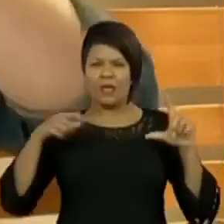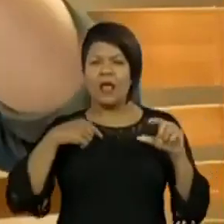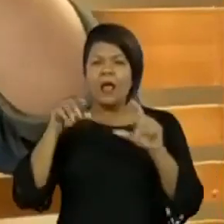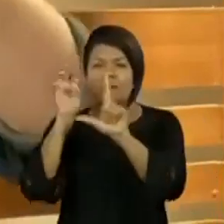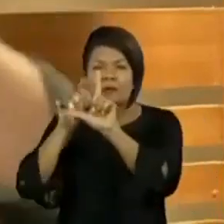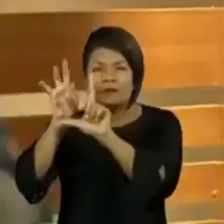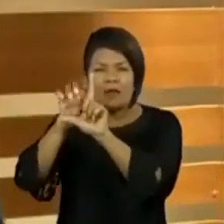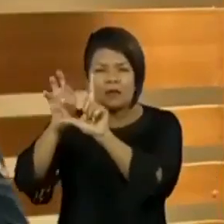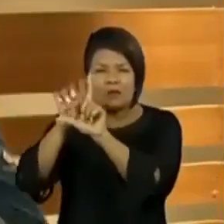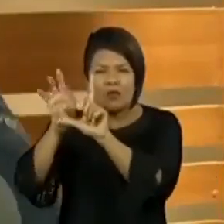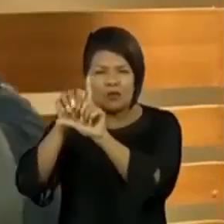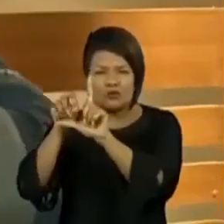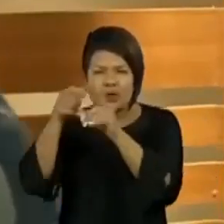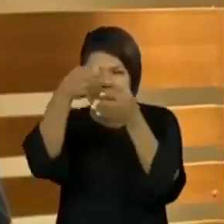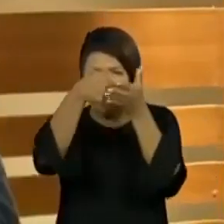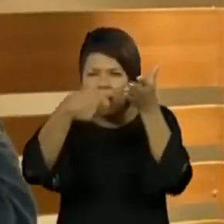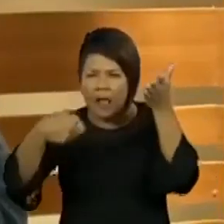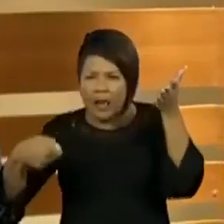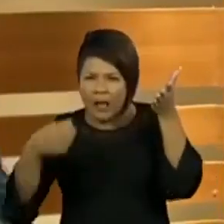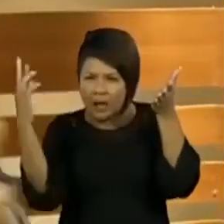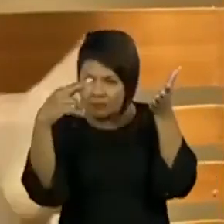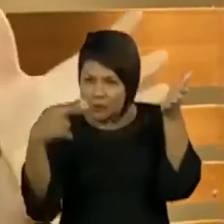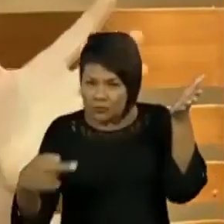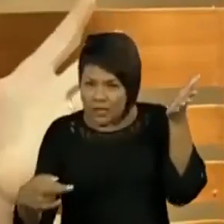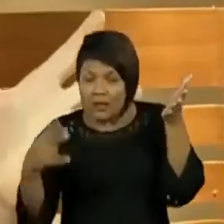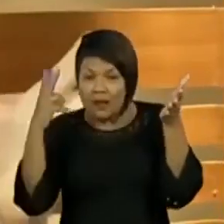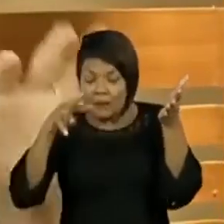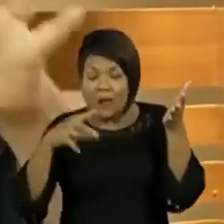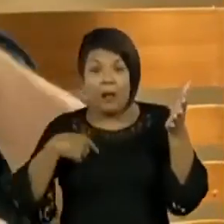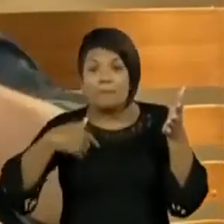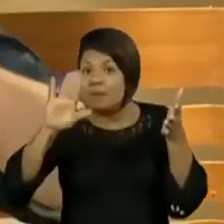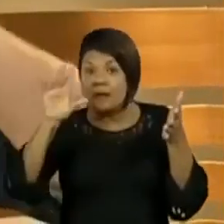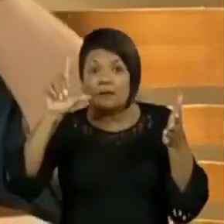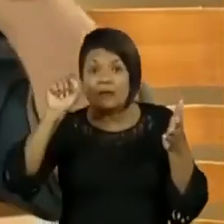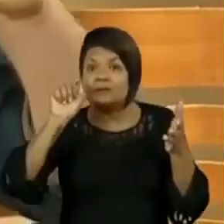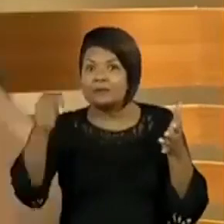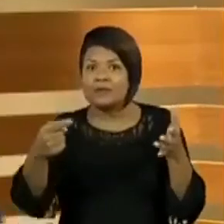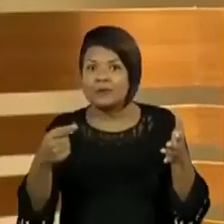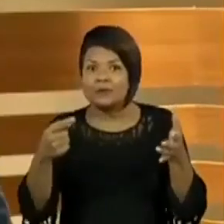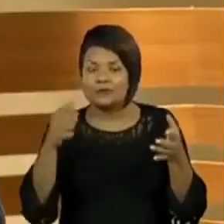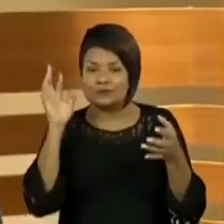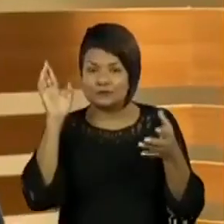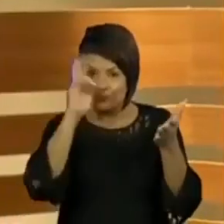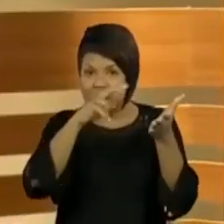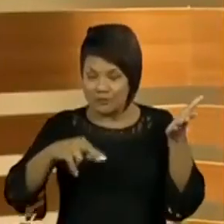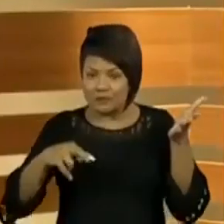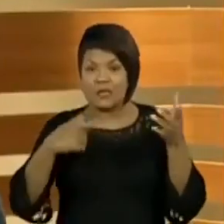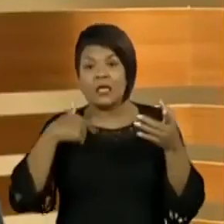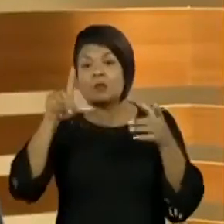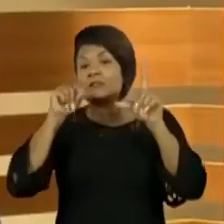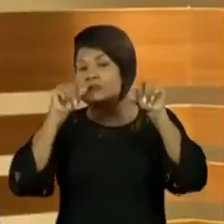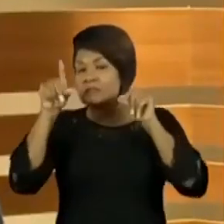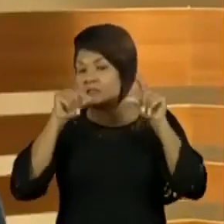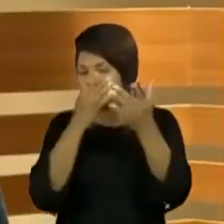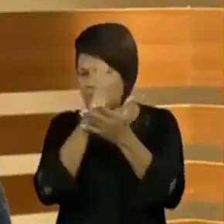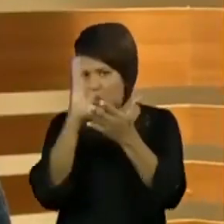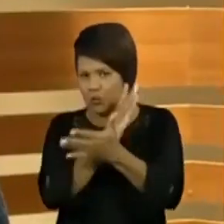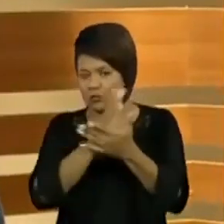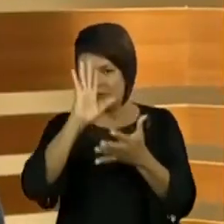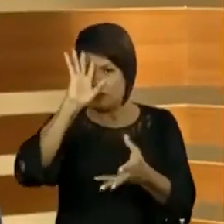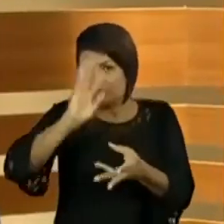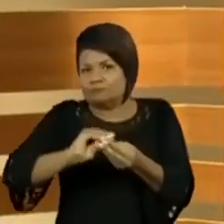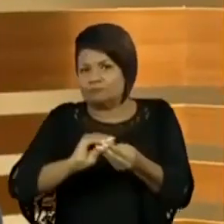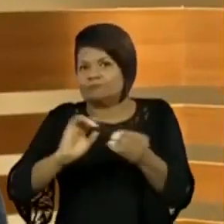Code para vocês responderem e meu, a gente chegou com mais de 10 mil respostas. Selecionei algumas e basicamente cheguei à conclusão,